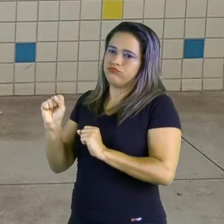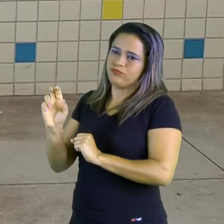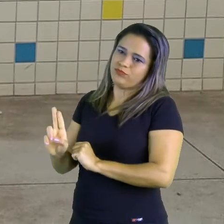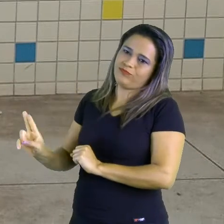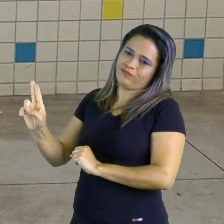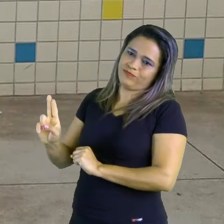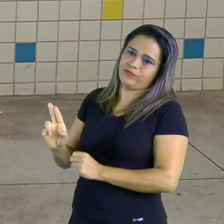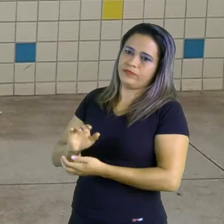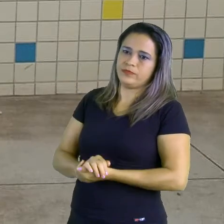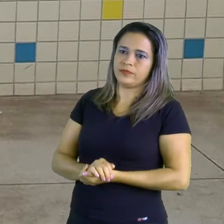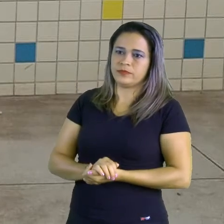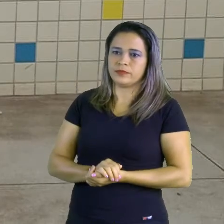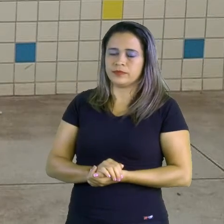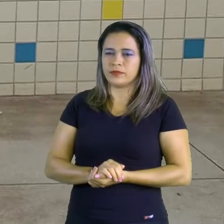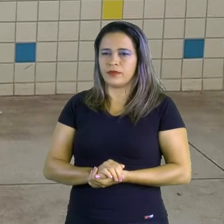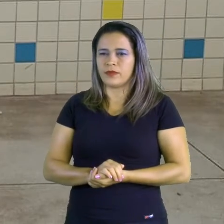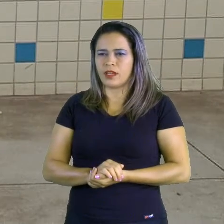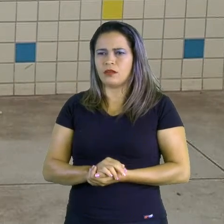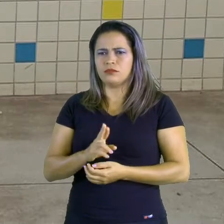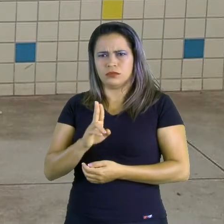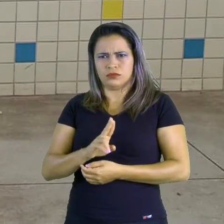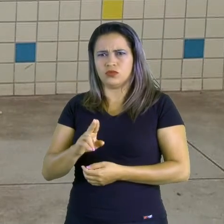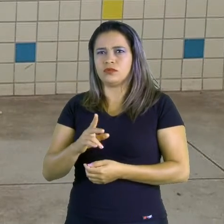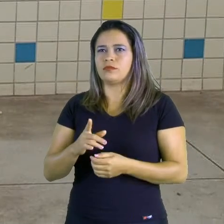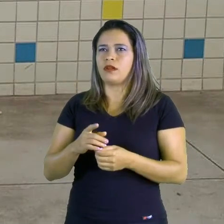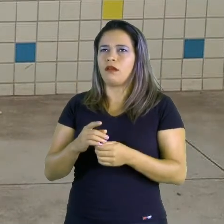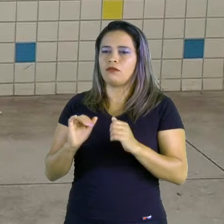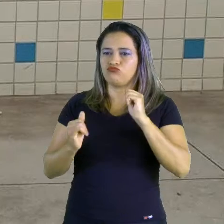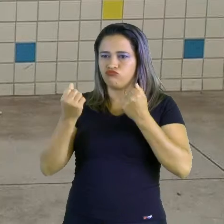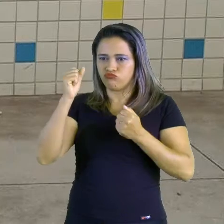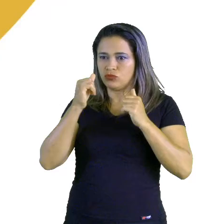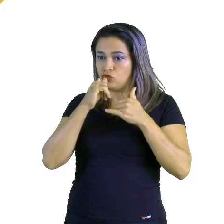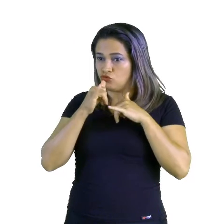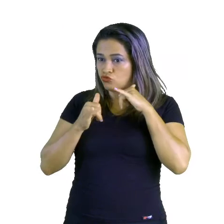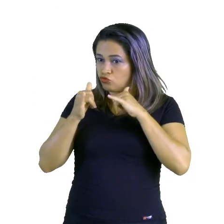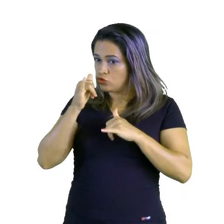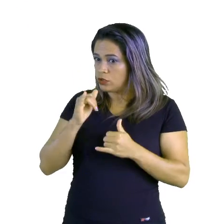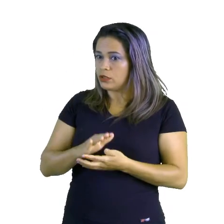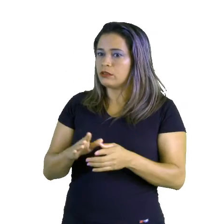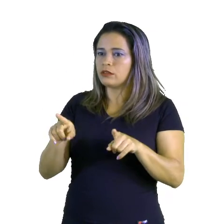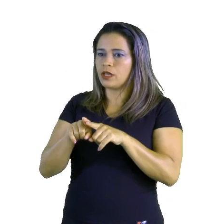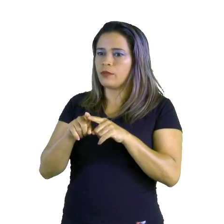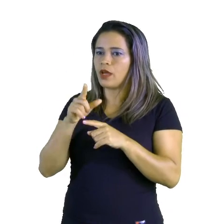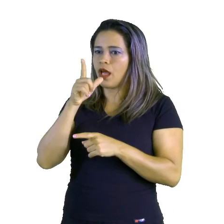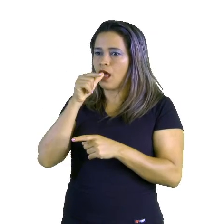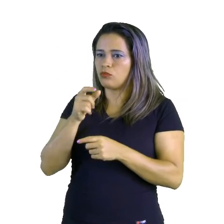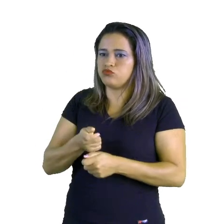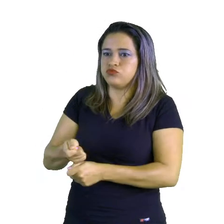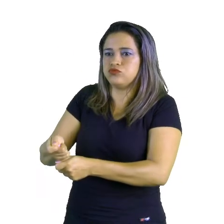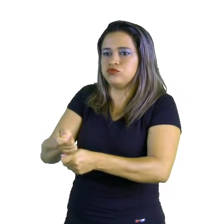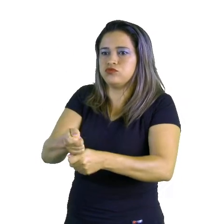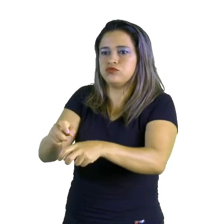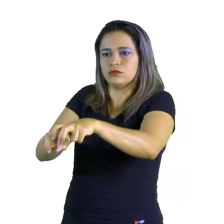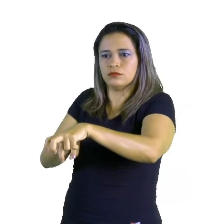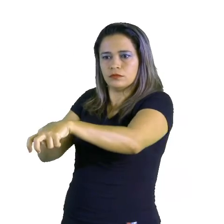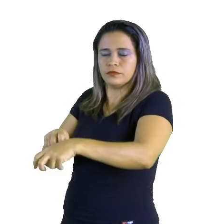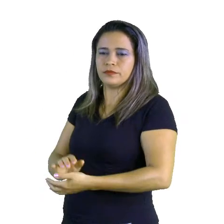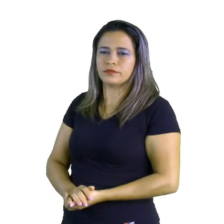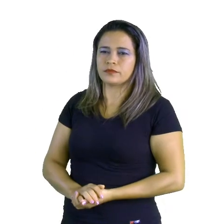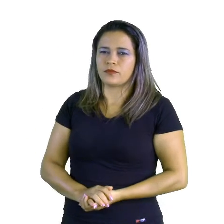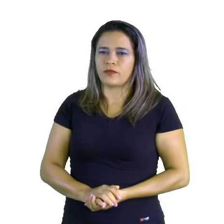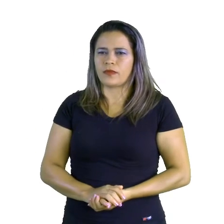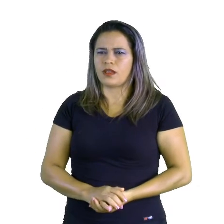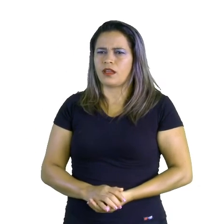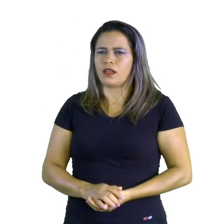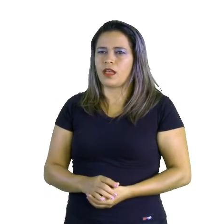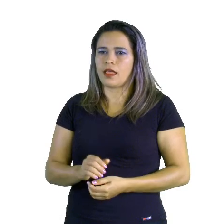E eles são muito utilizados principalmente para produção de energia e irrigação. Na Ásia Central, existe pouca presença de